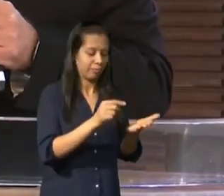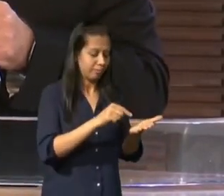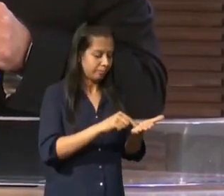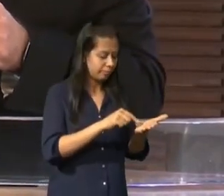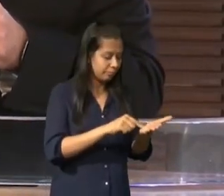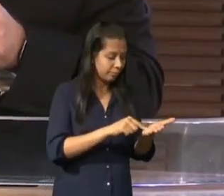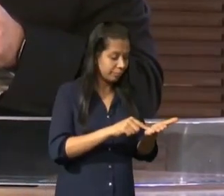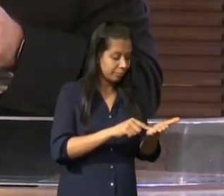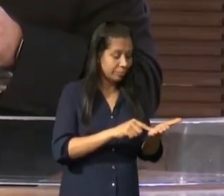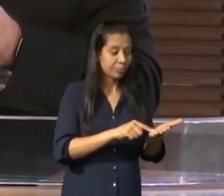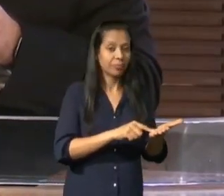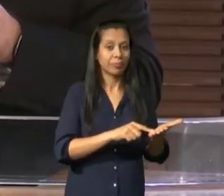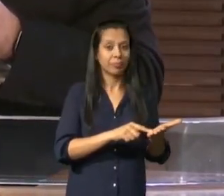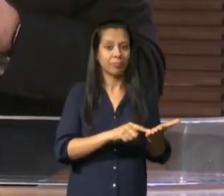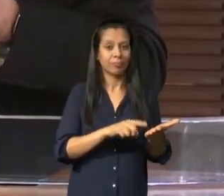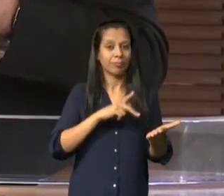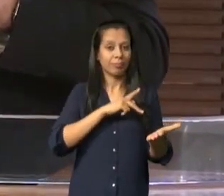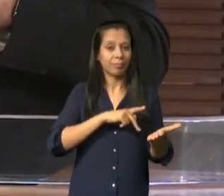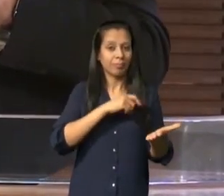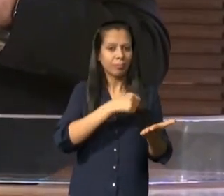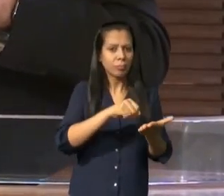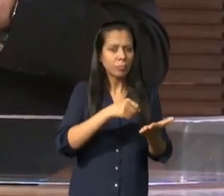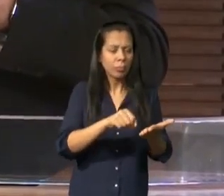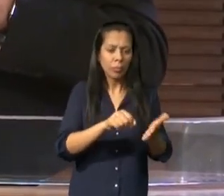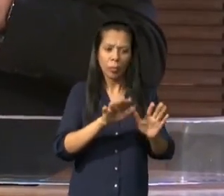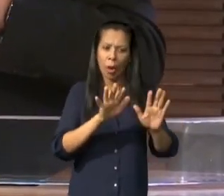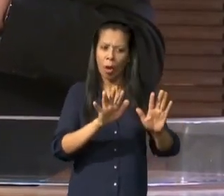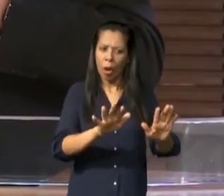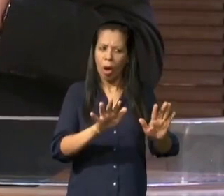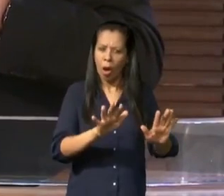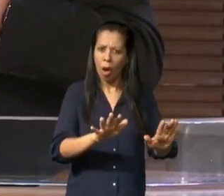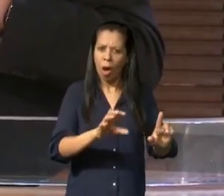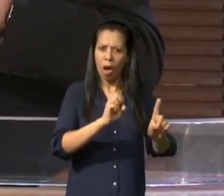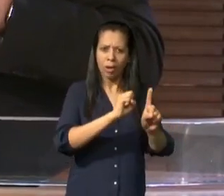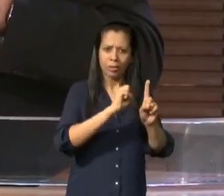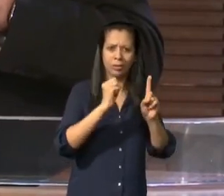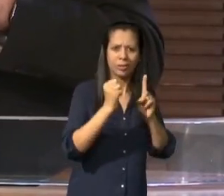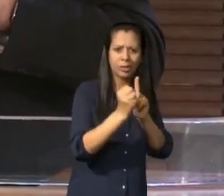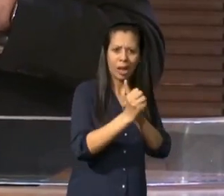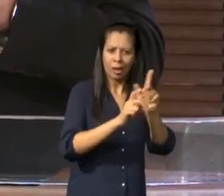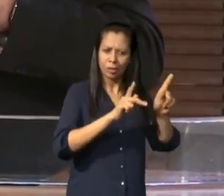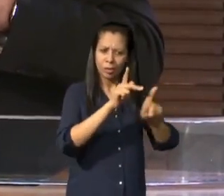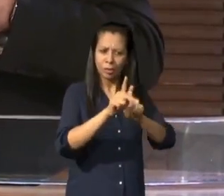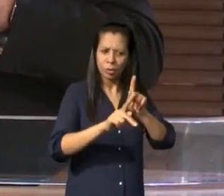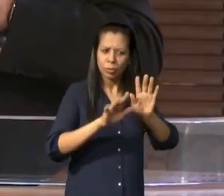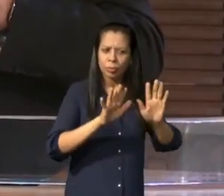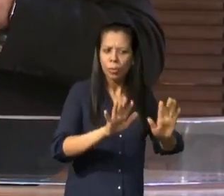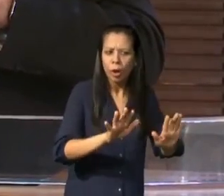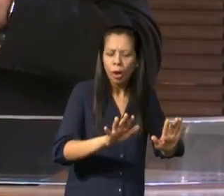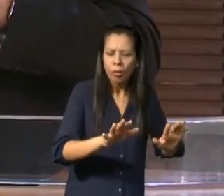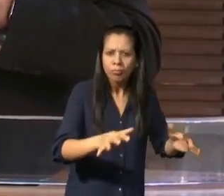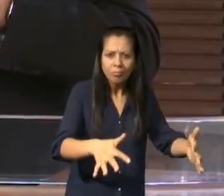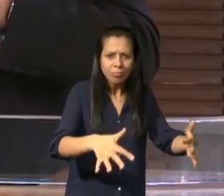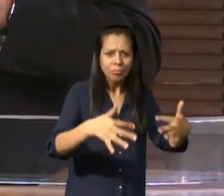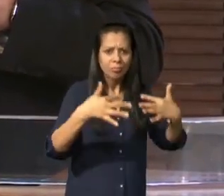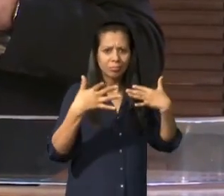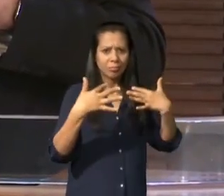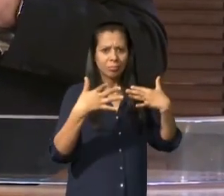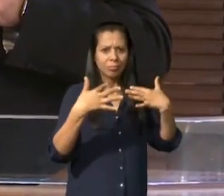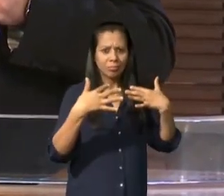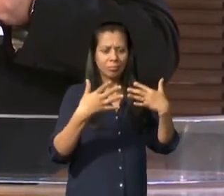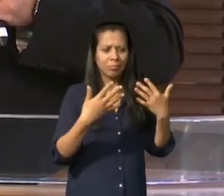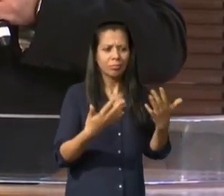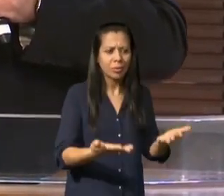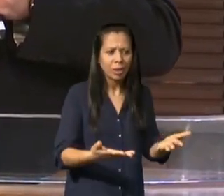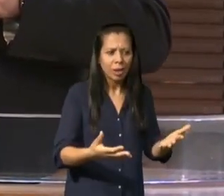irmãos não quero que guiroreis que nossos pais estiveram todos sobre a nuvem e todos passaram